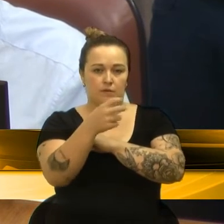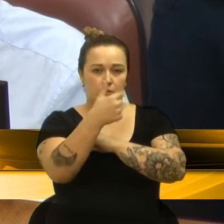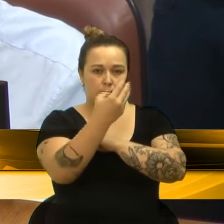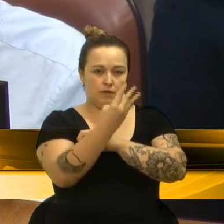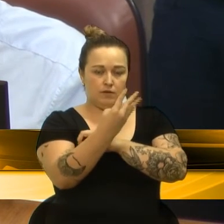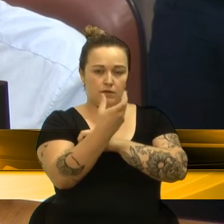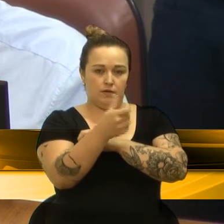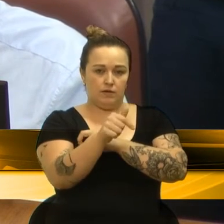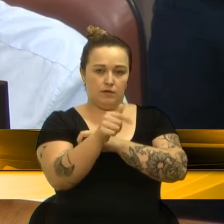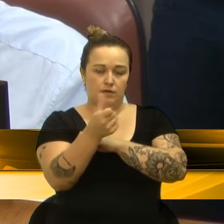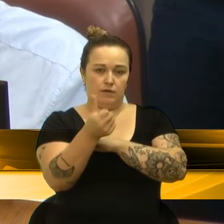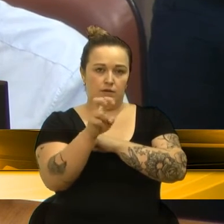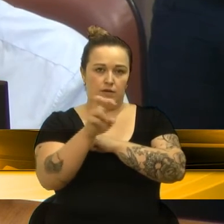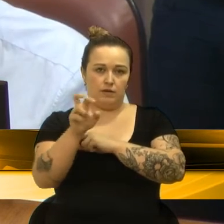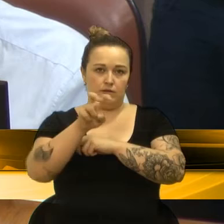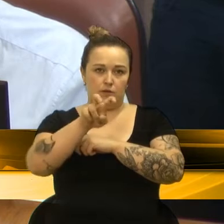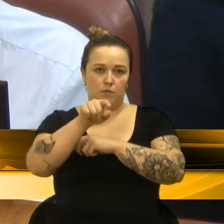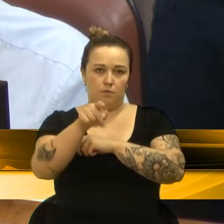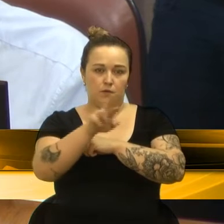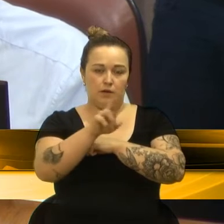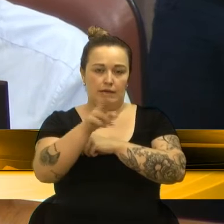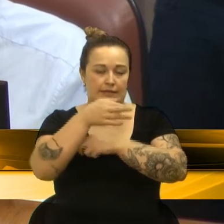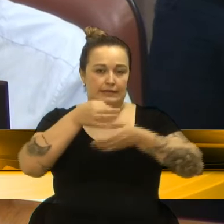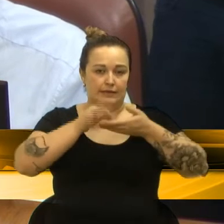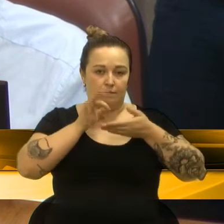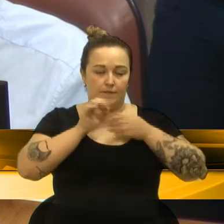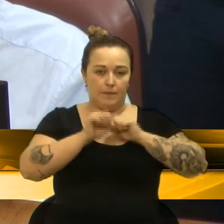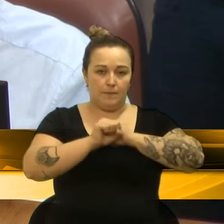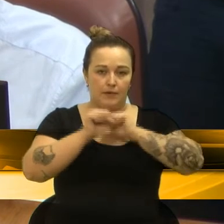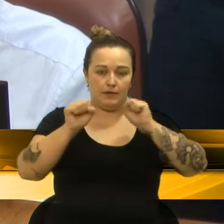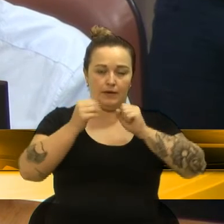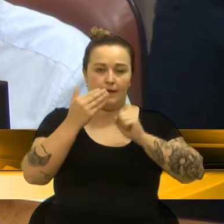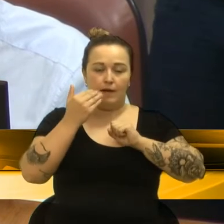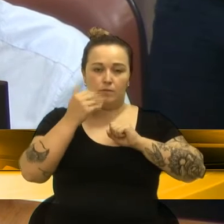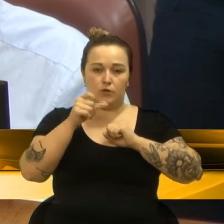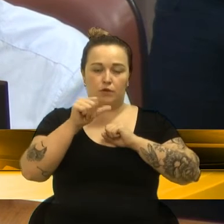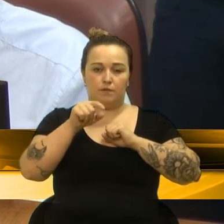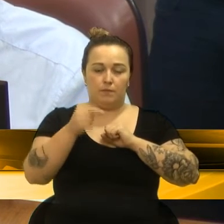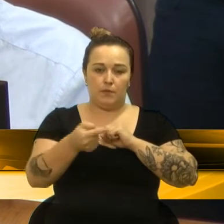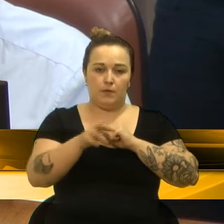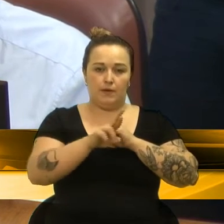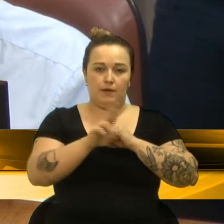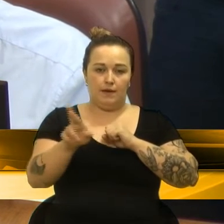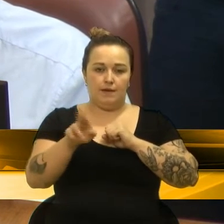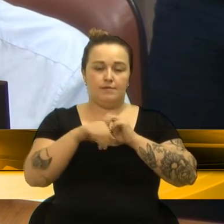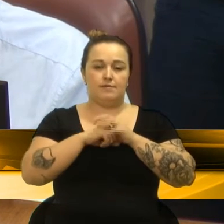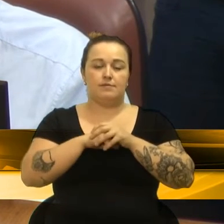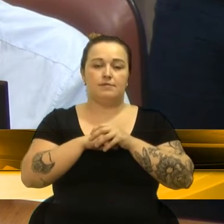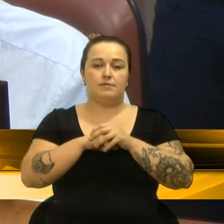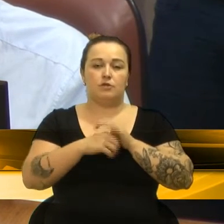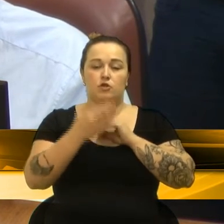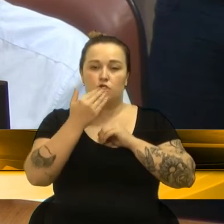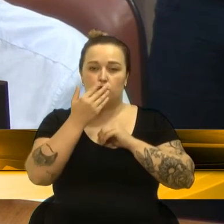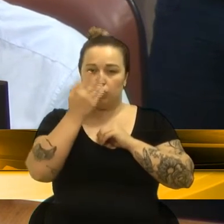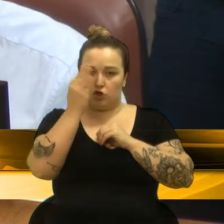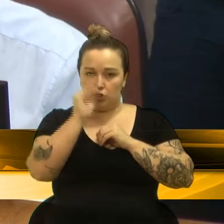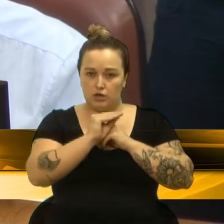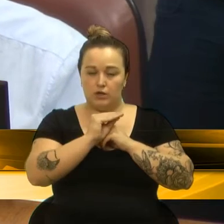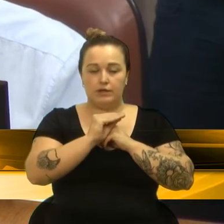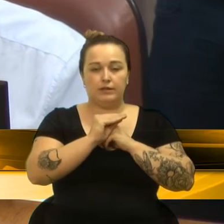café da manhã 5.356,80, almoço 9.932,40, jantar 10